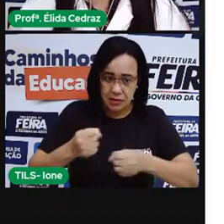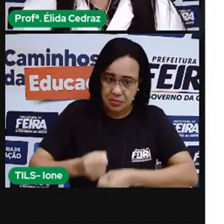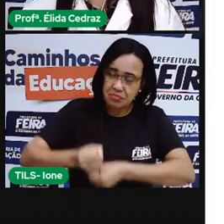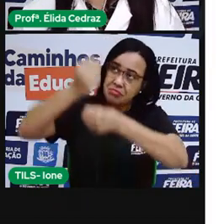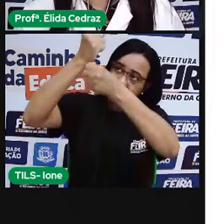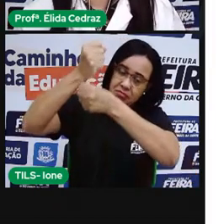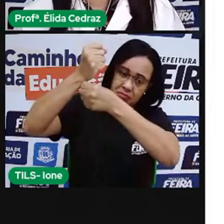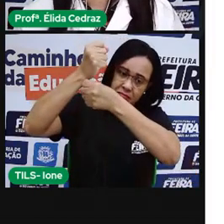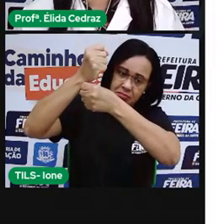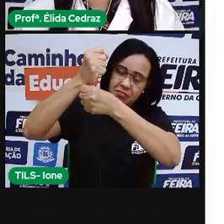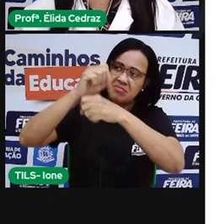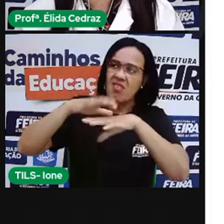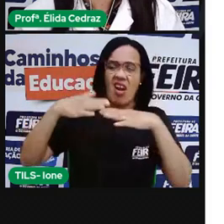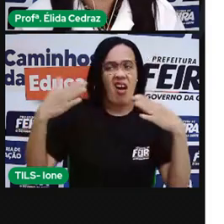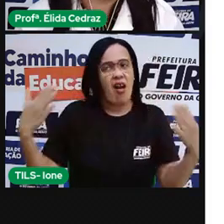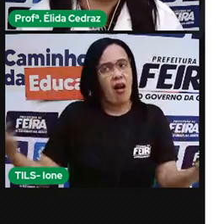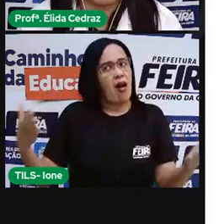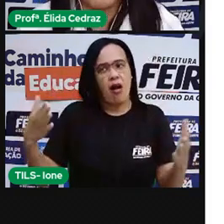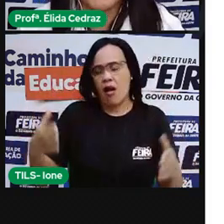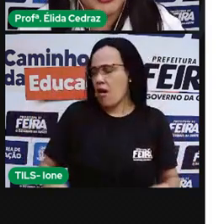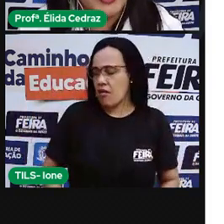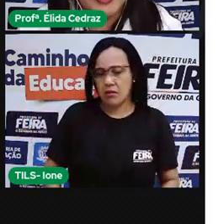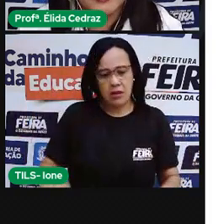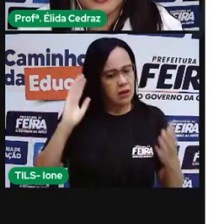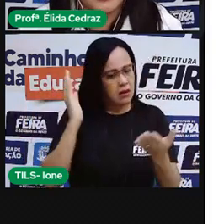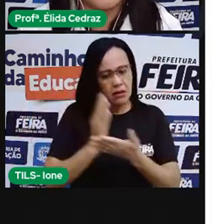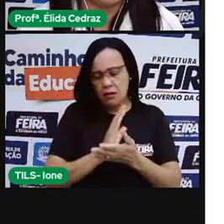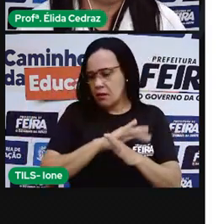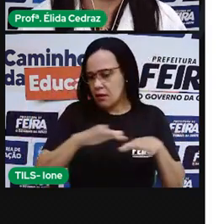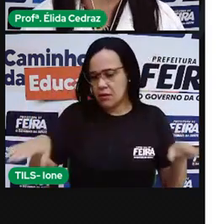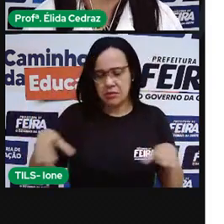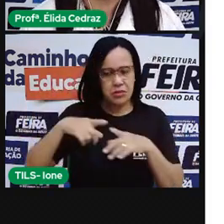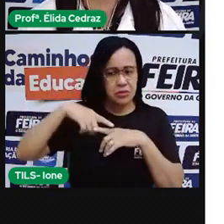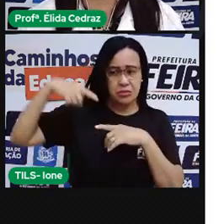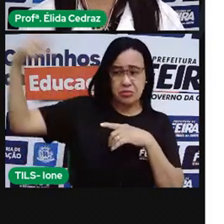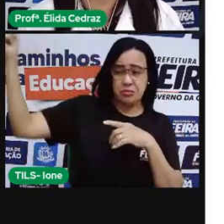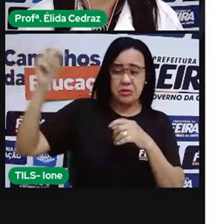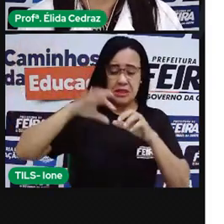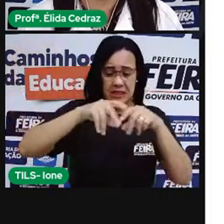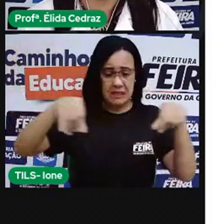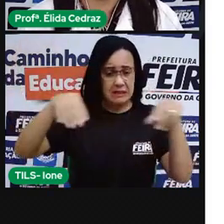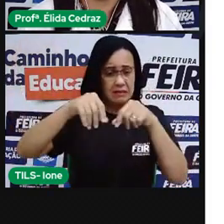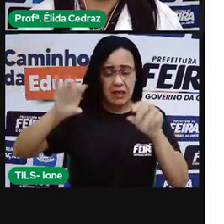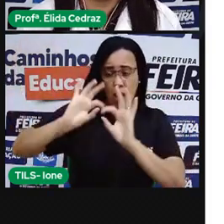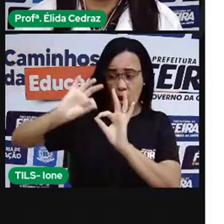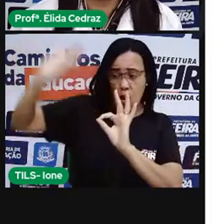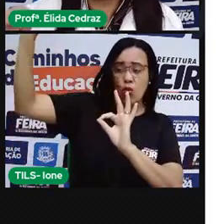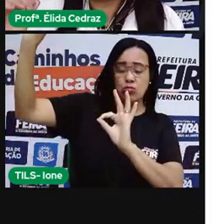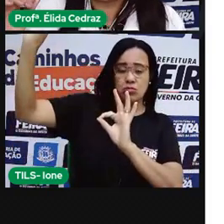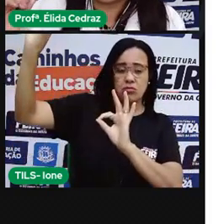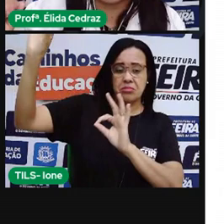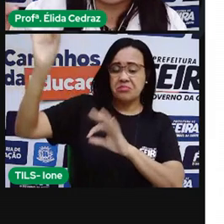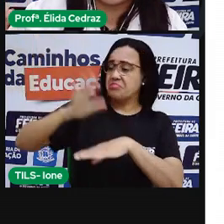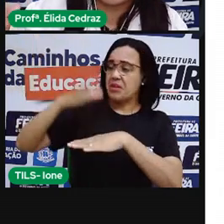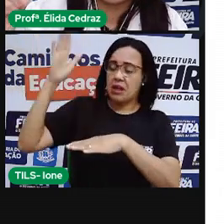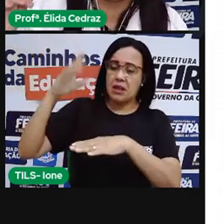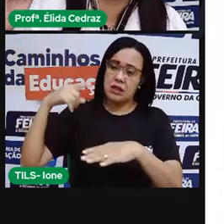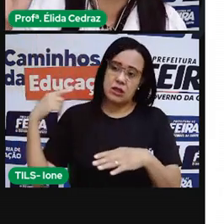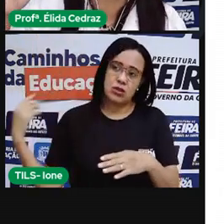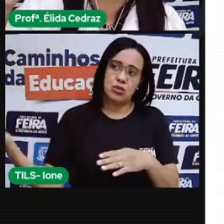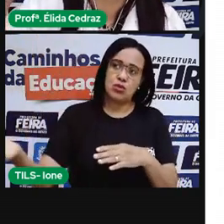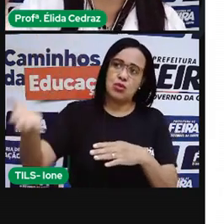Assim não dá mais. Vou me afastar da terra o máximo que puder. Subiu,